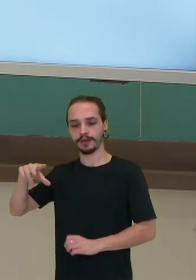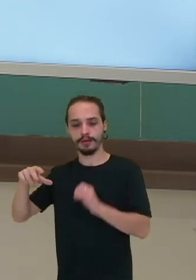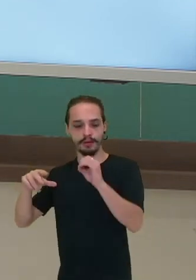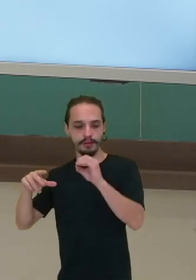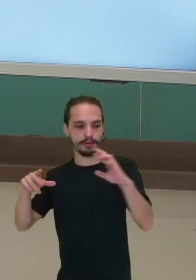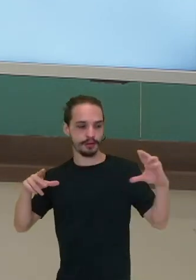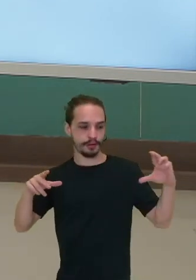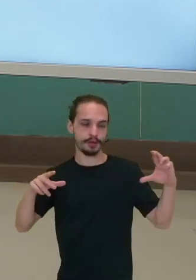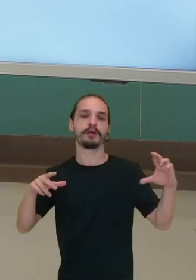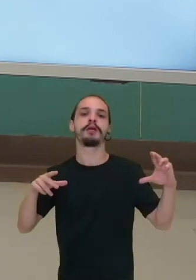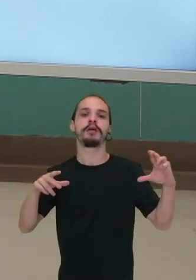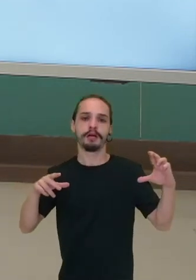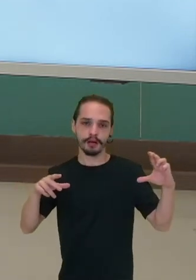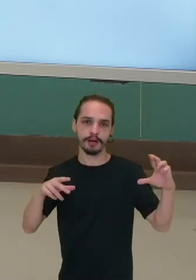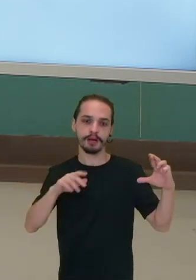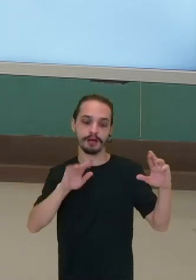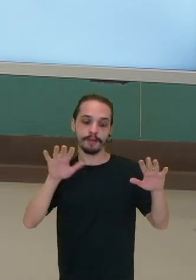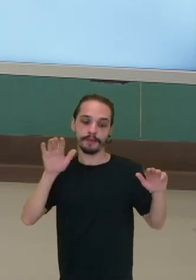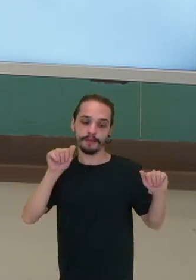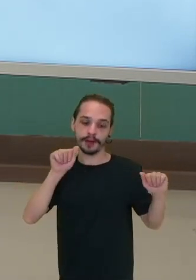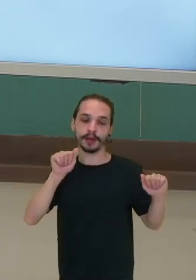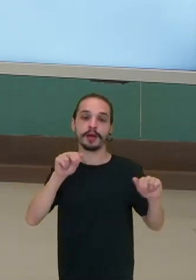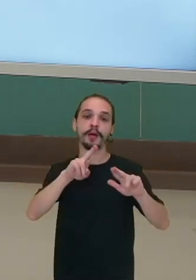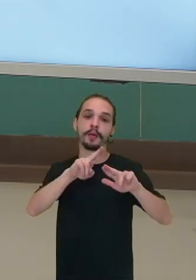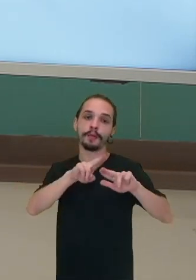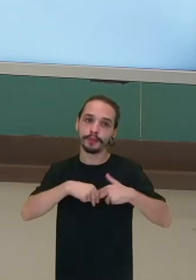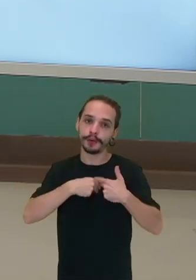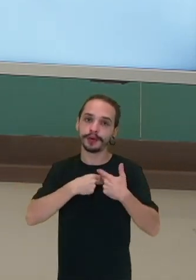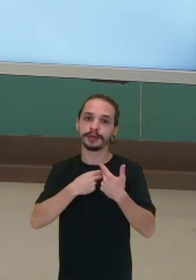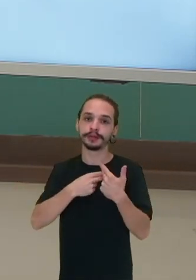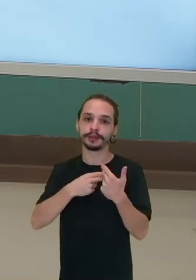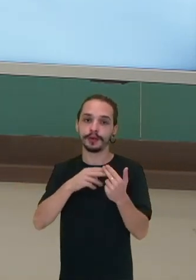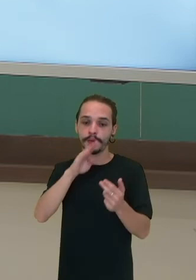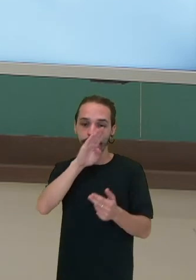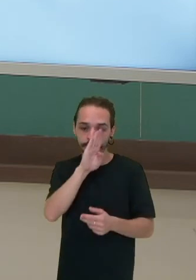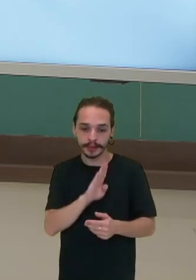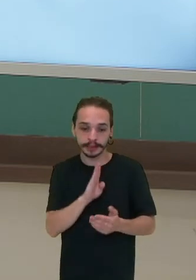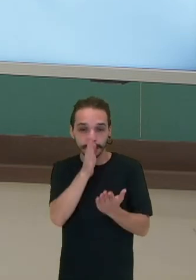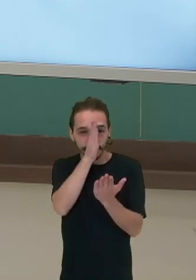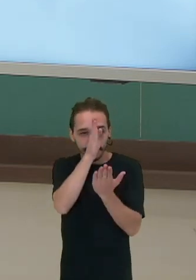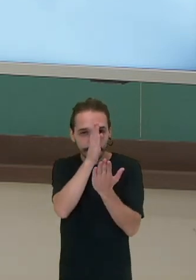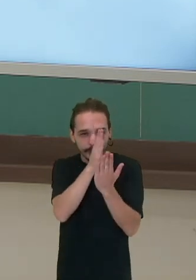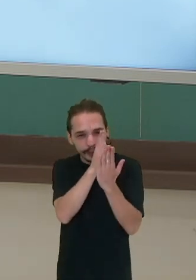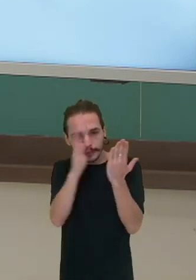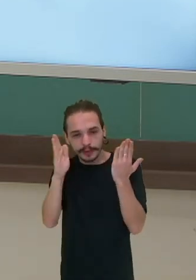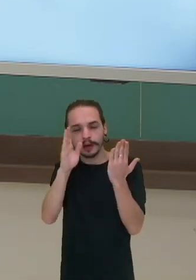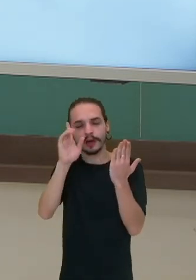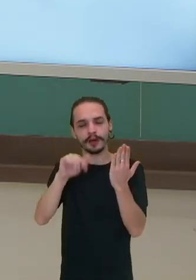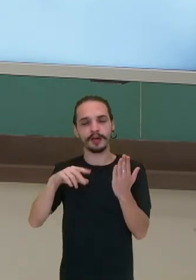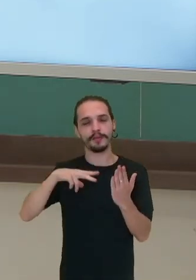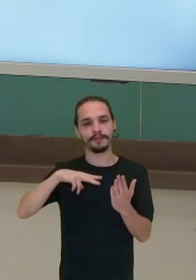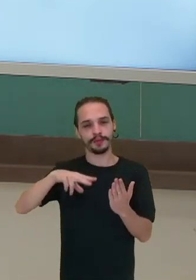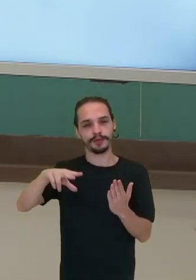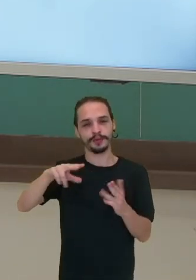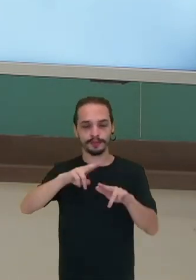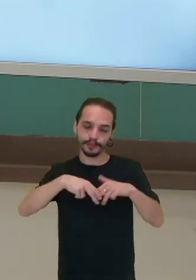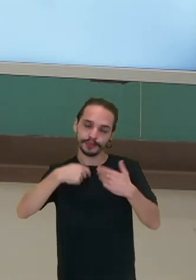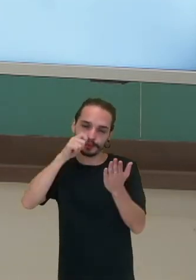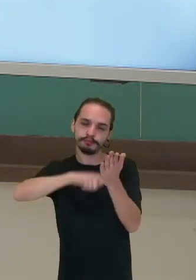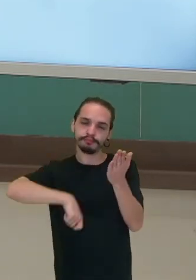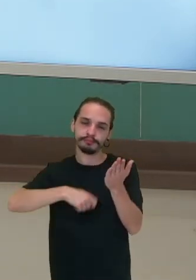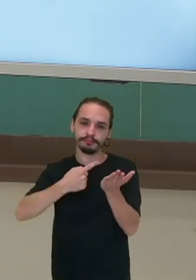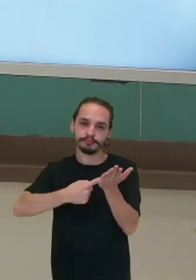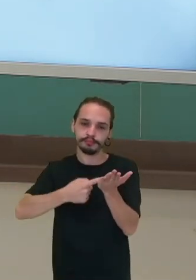Tratado de Tordesilhas, é que parte do Brasil era, então, de Portugal, passa a ser, então, de Portugal, tá?